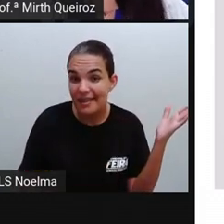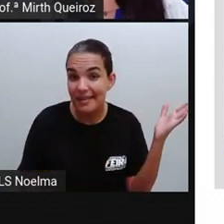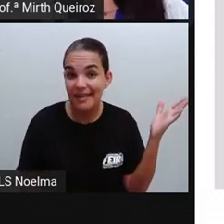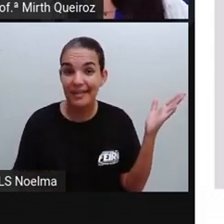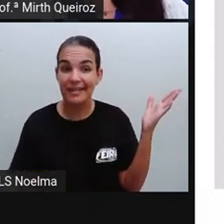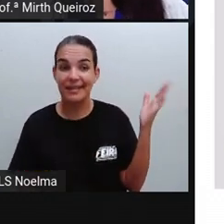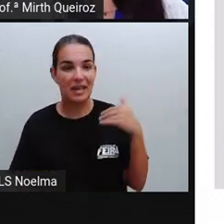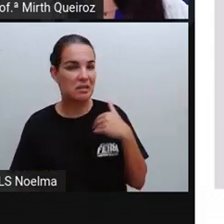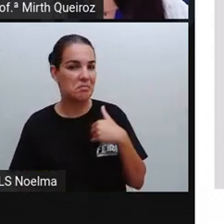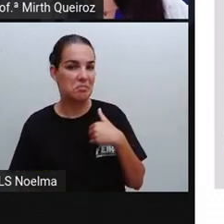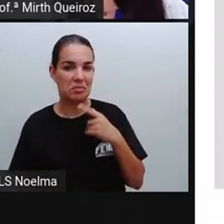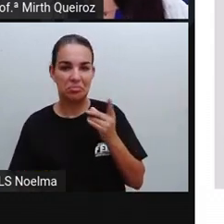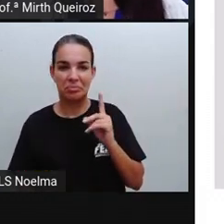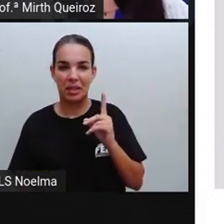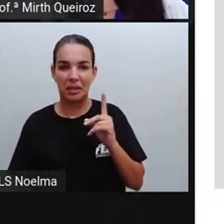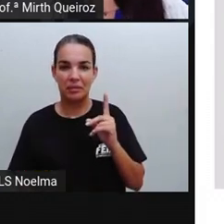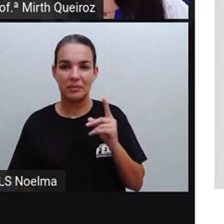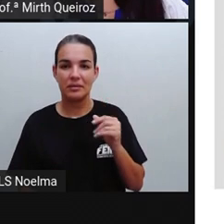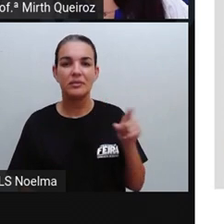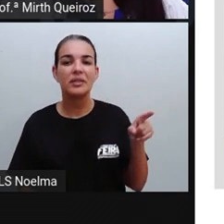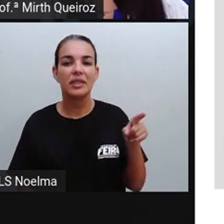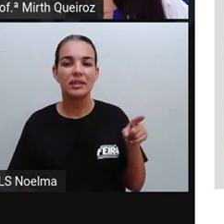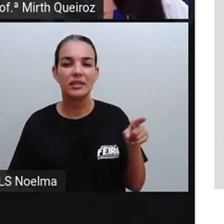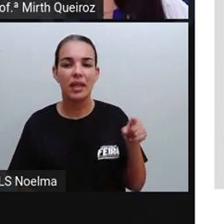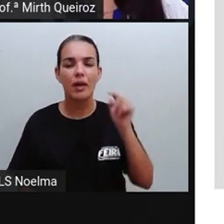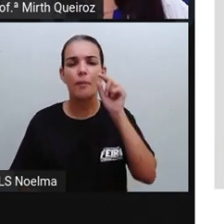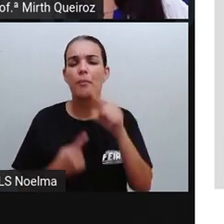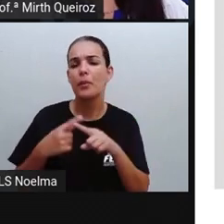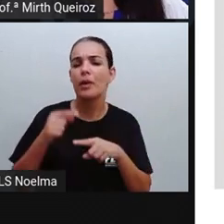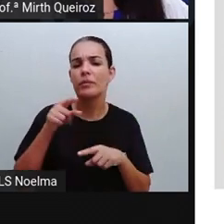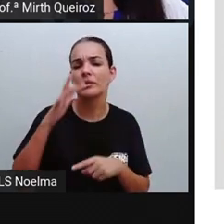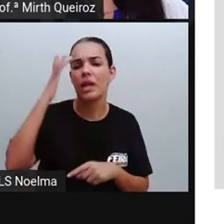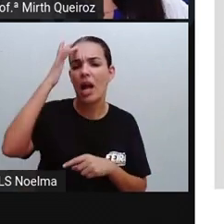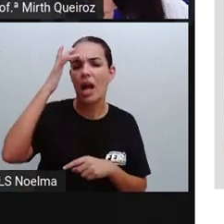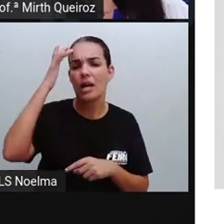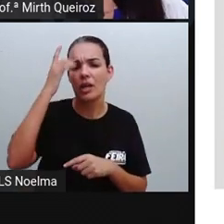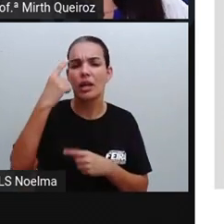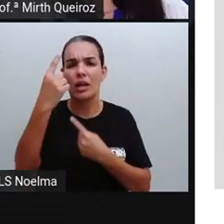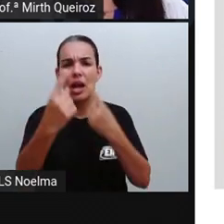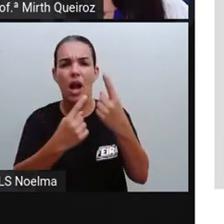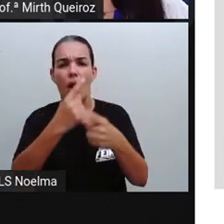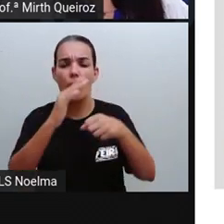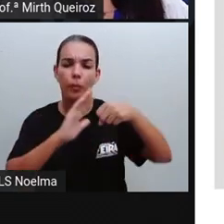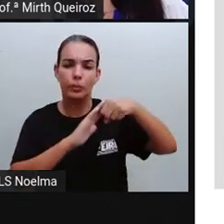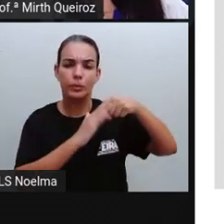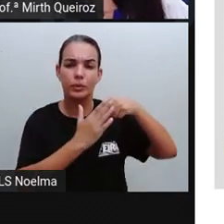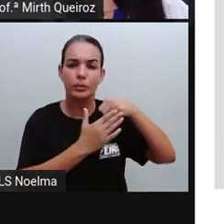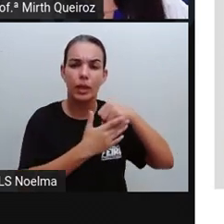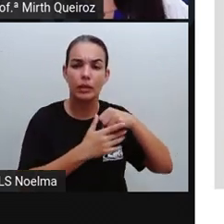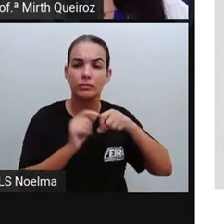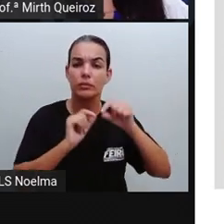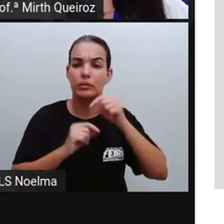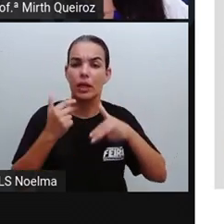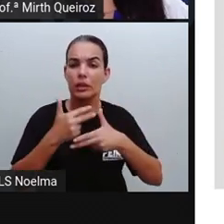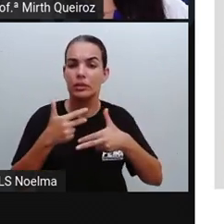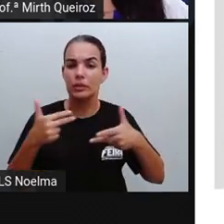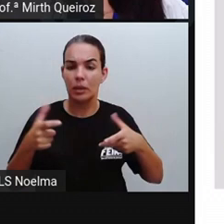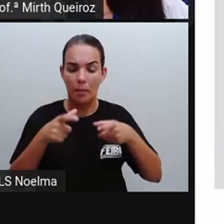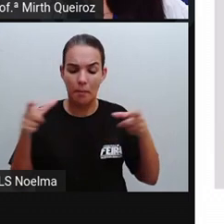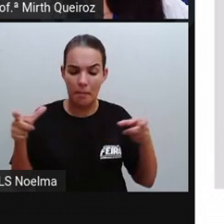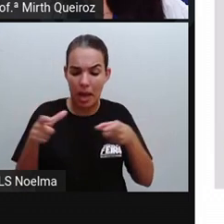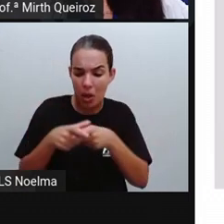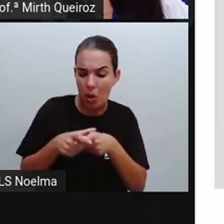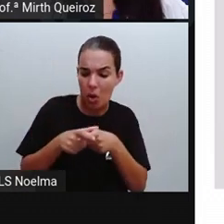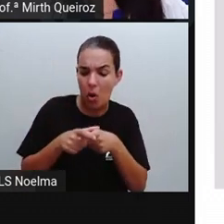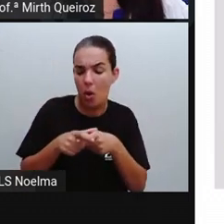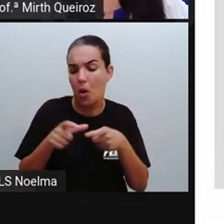O meu não está. E o de vocês? Por que você acha que em alguns bairros os casos são maiores e em